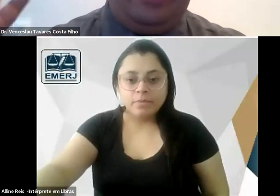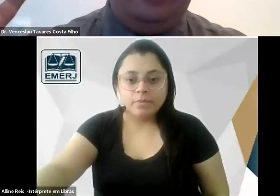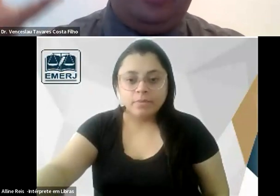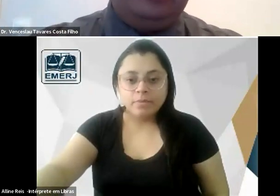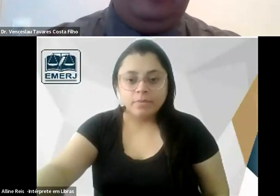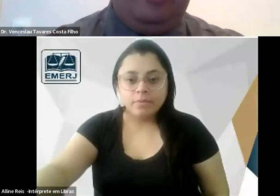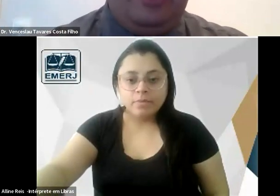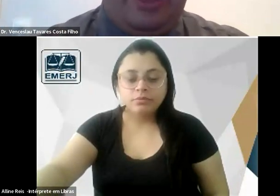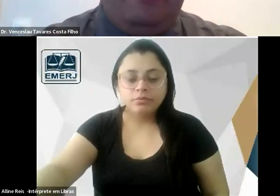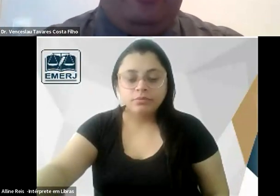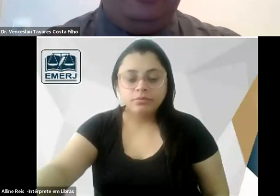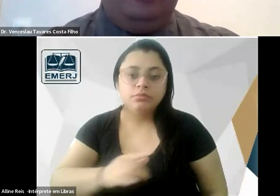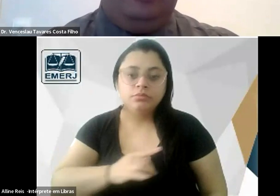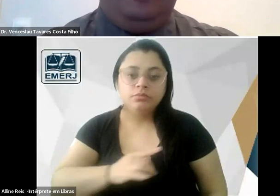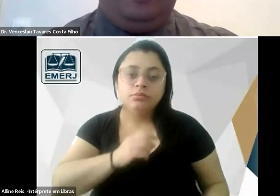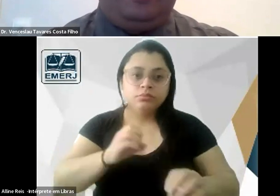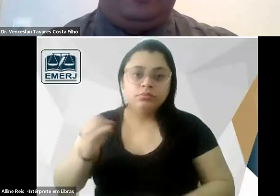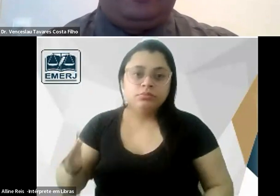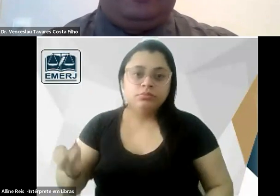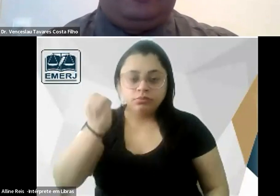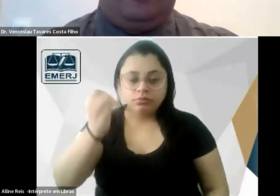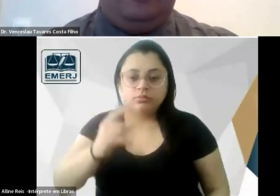mulher e aí a educação é importante